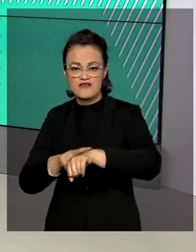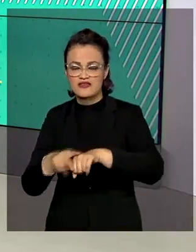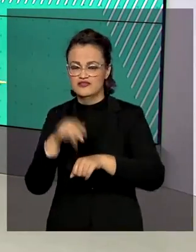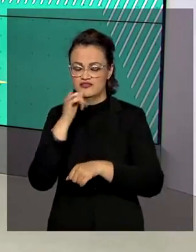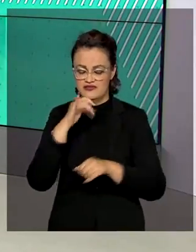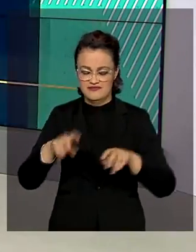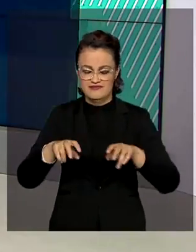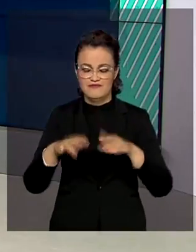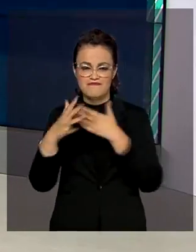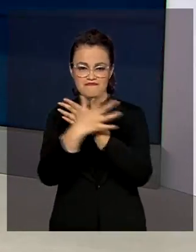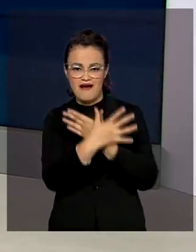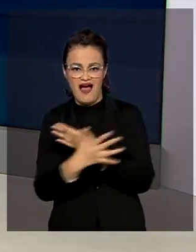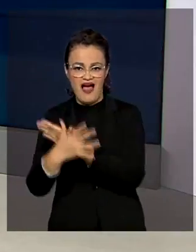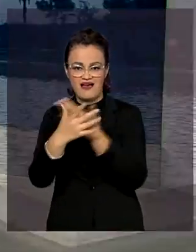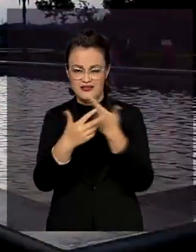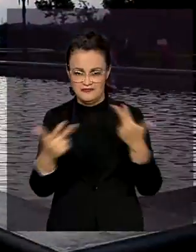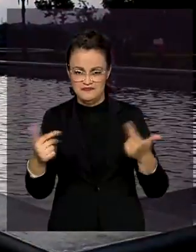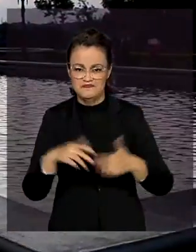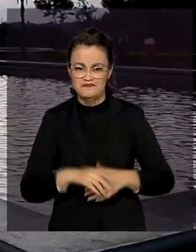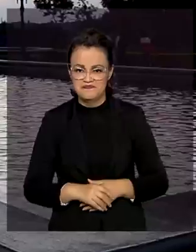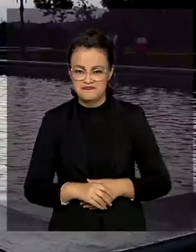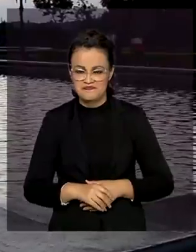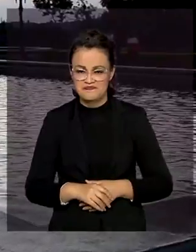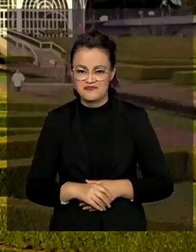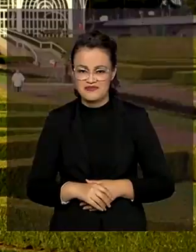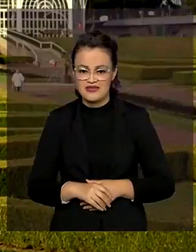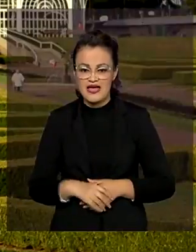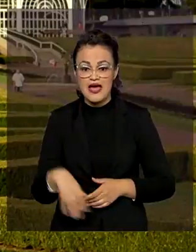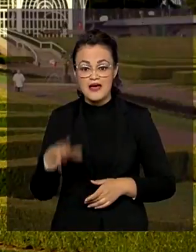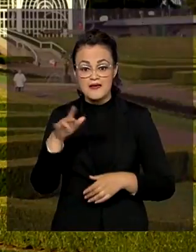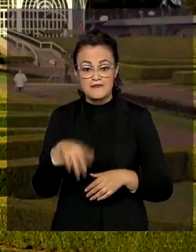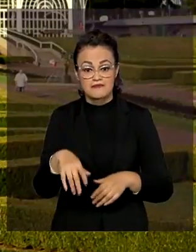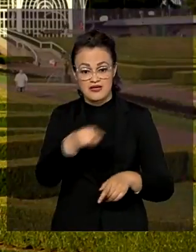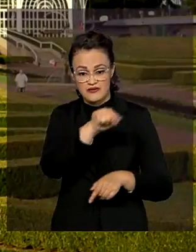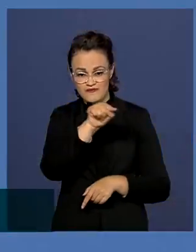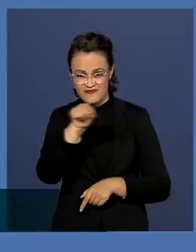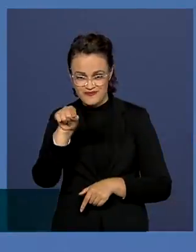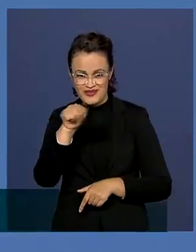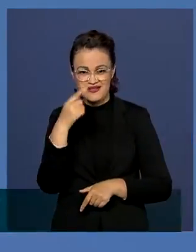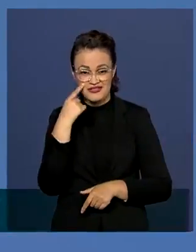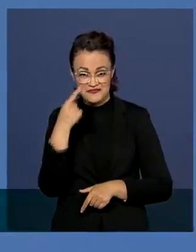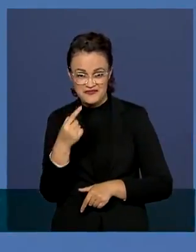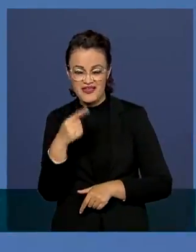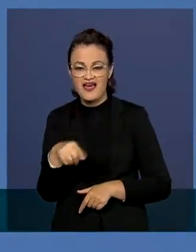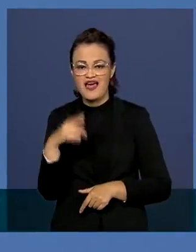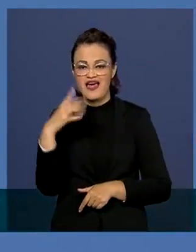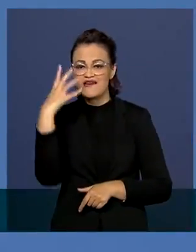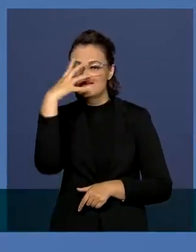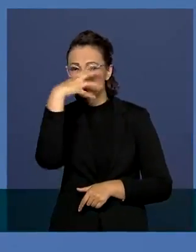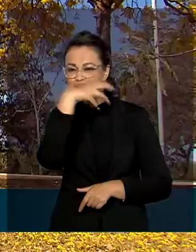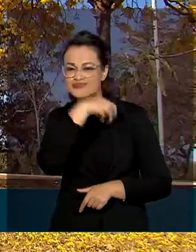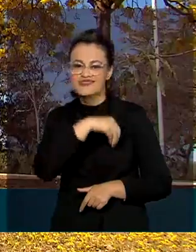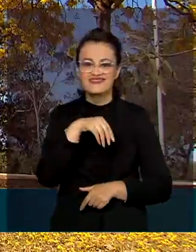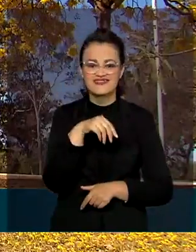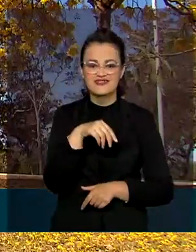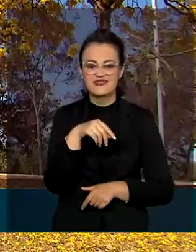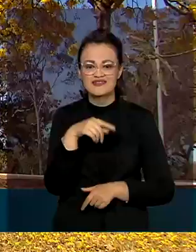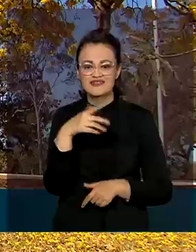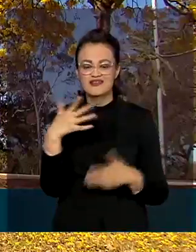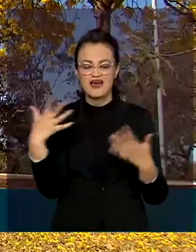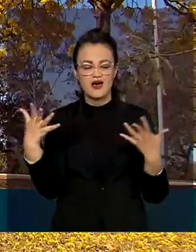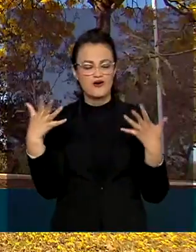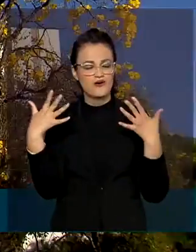praças e parques. As praças e os parques urbanos são um colírio para os olhos e um